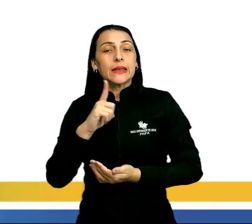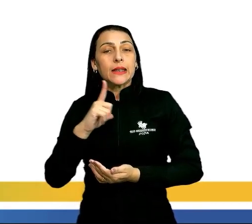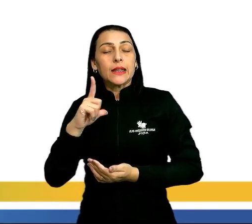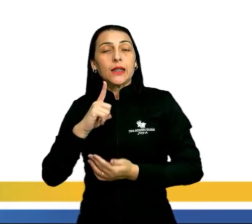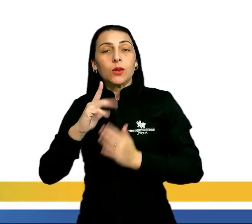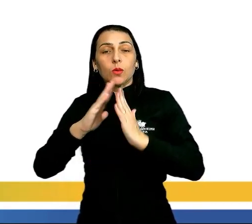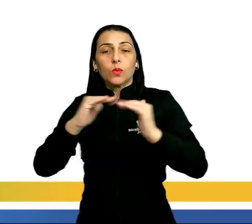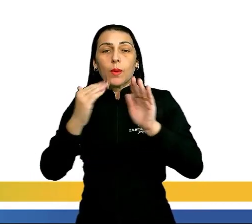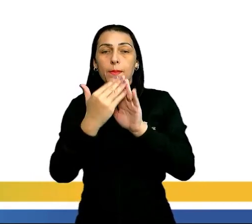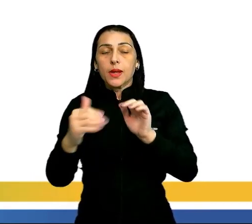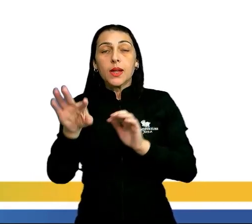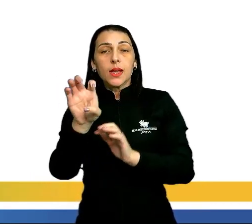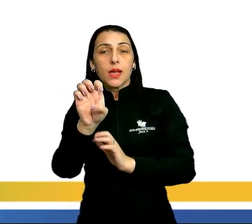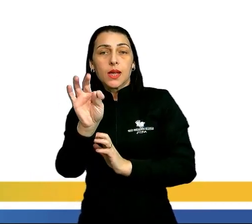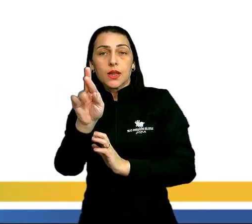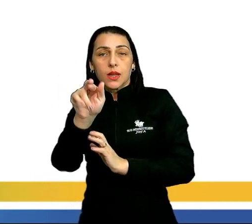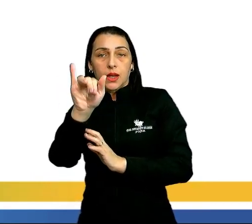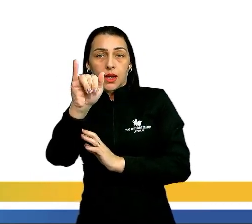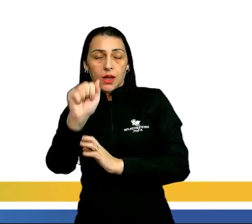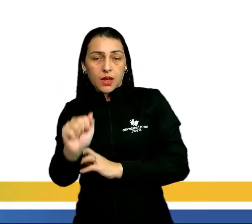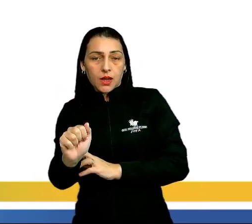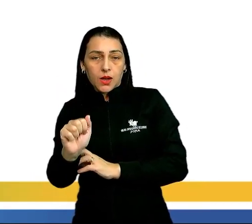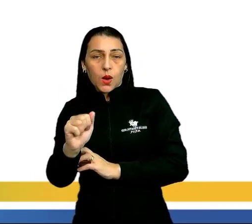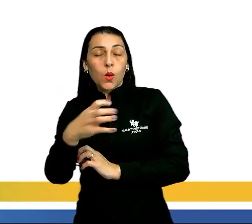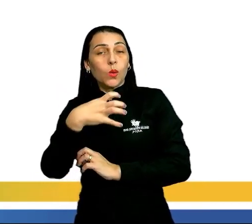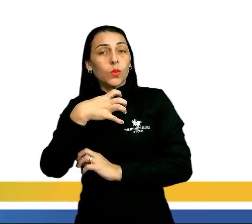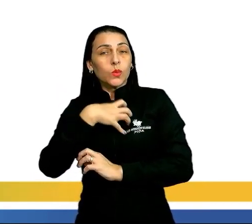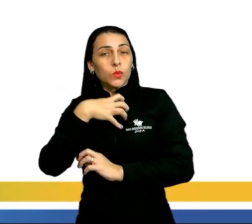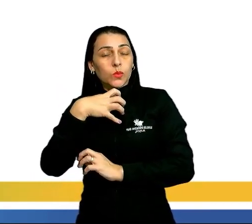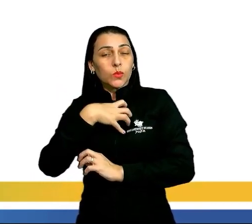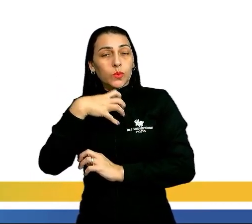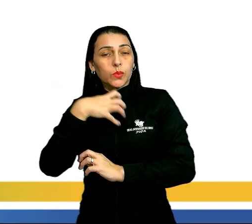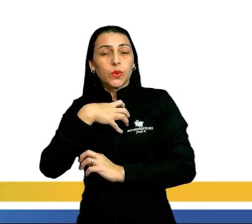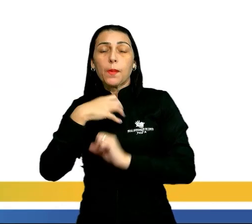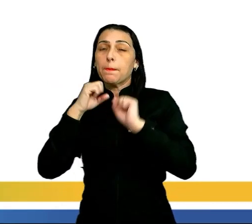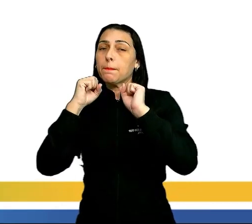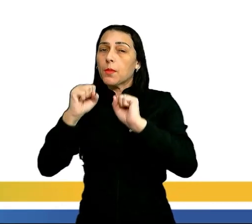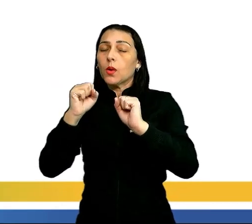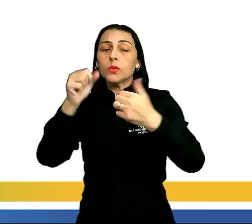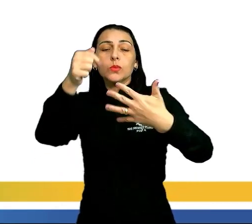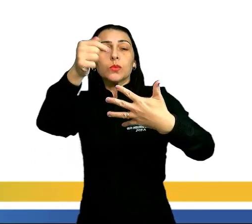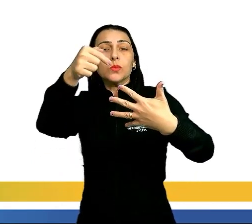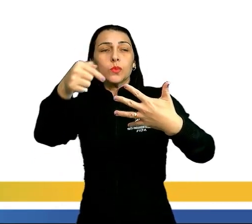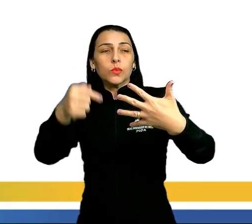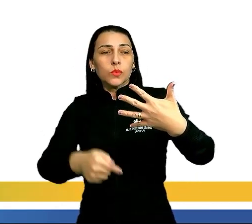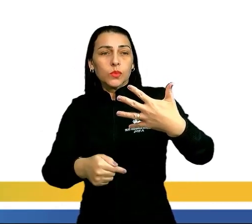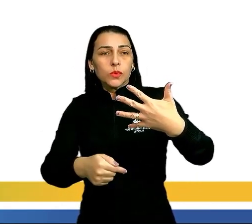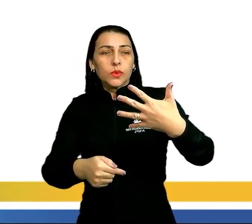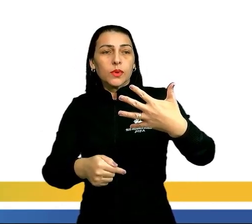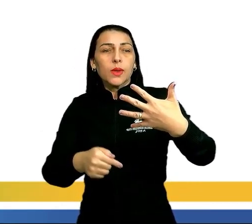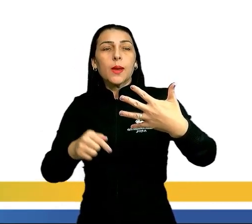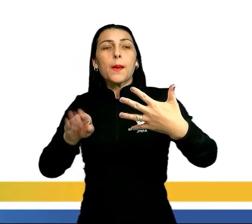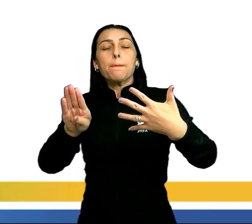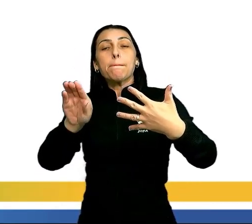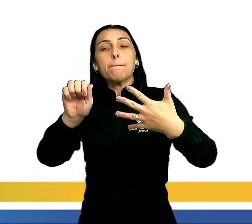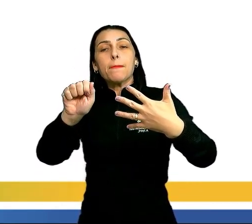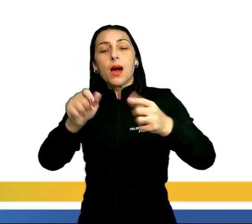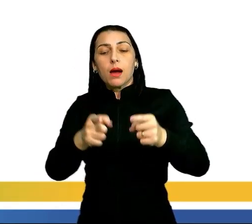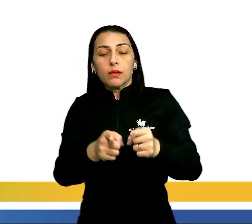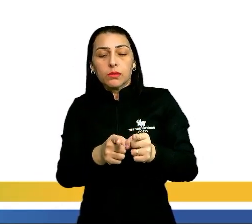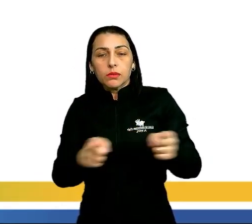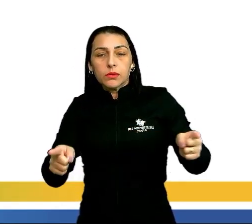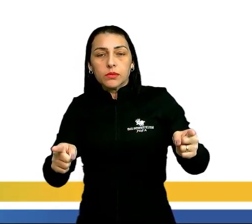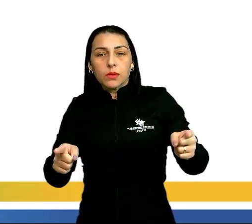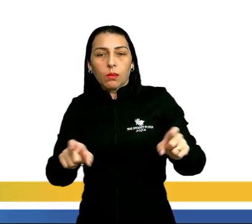tem uma pirâmide etária. O formato dessa pirâmide etária, a gente pode classificar aí como um formato de base larga.